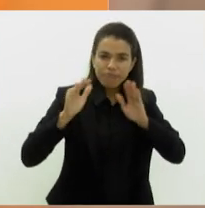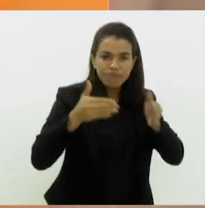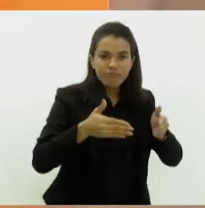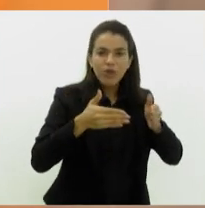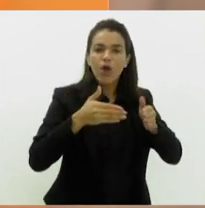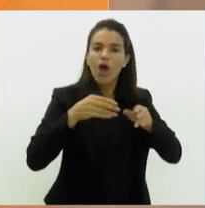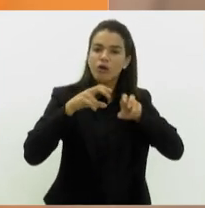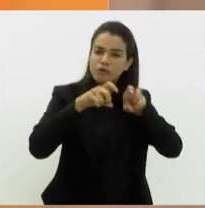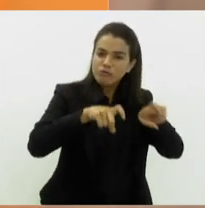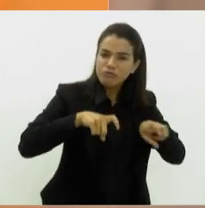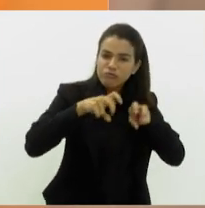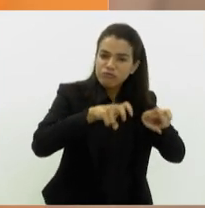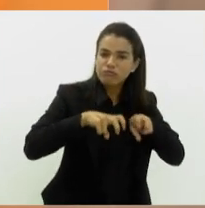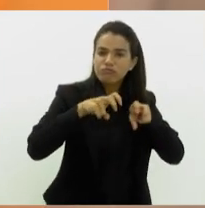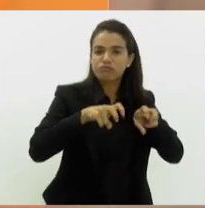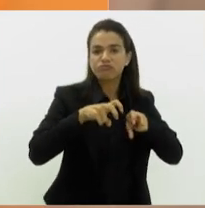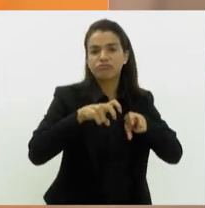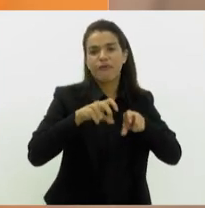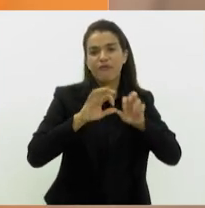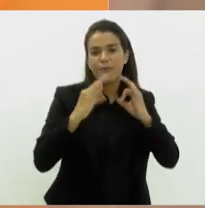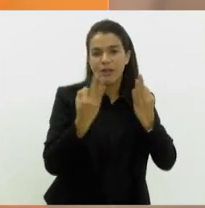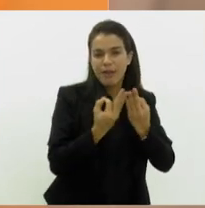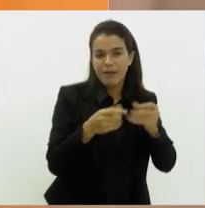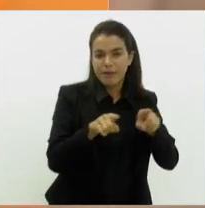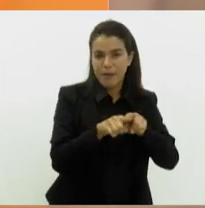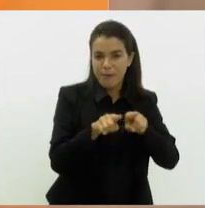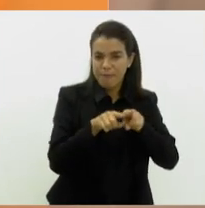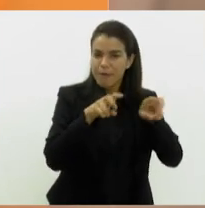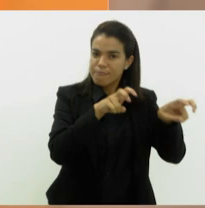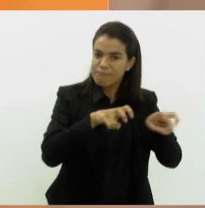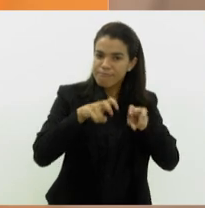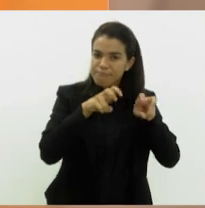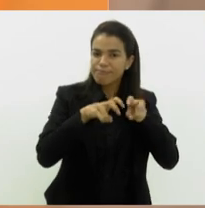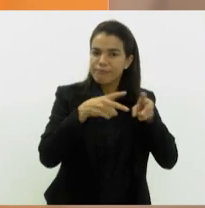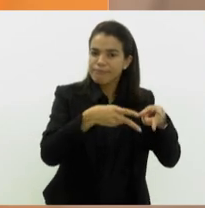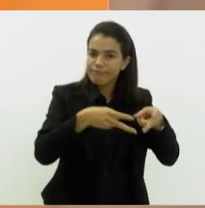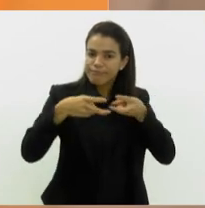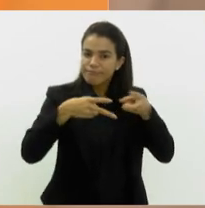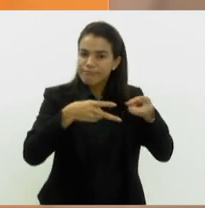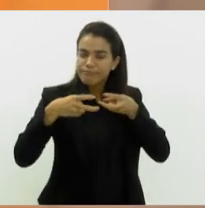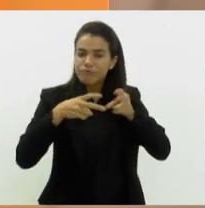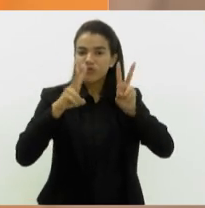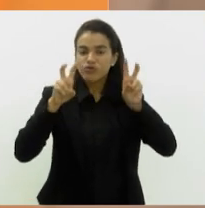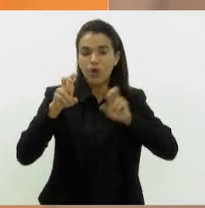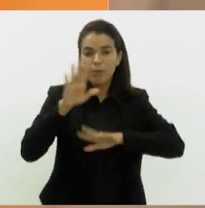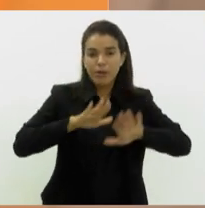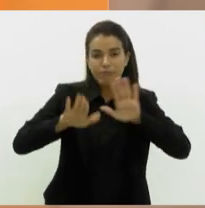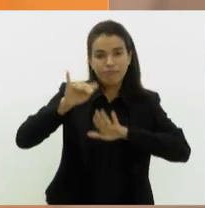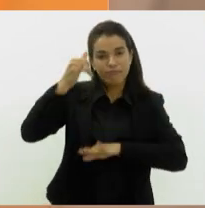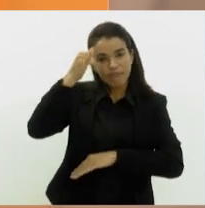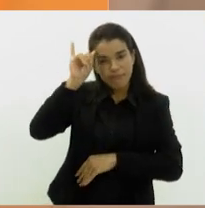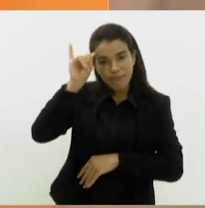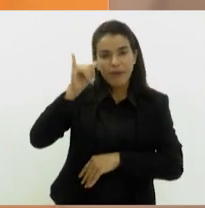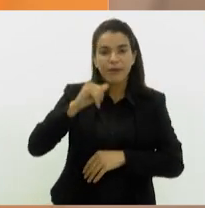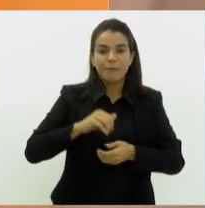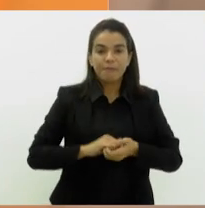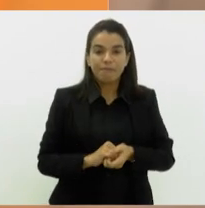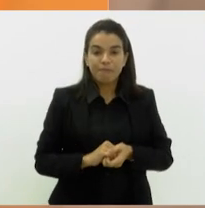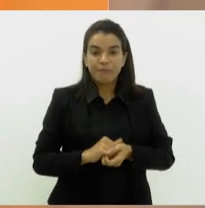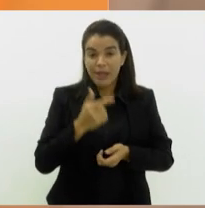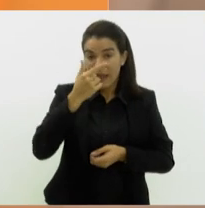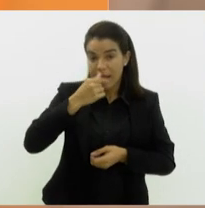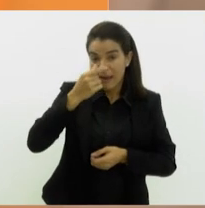produtores rurais, agricultores familiares e produtores extrativistas sobre a prevenção e combate da gripe aviária.